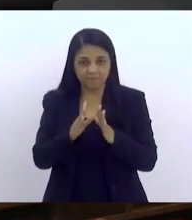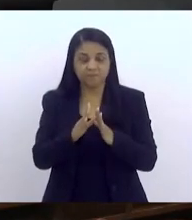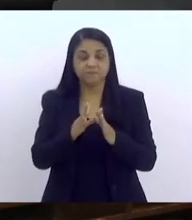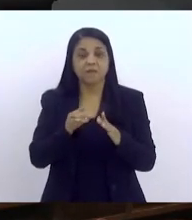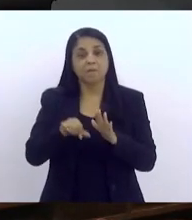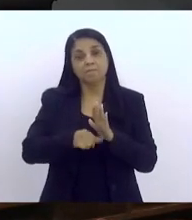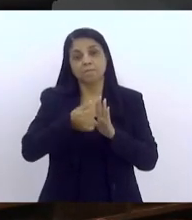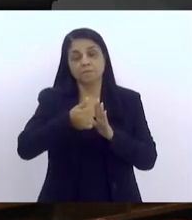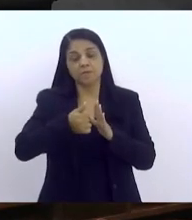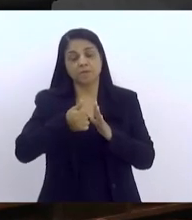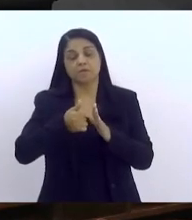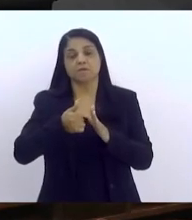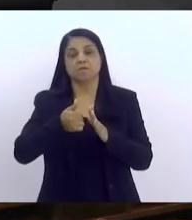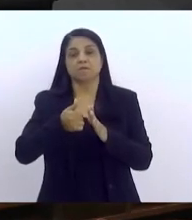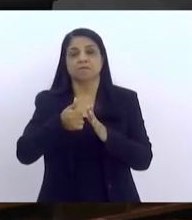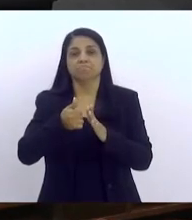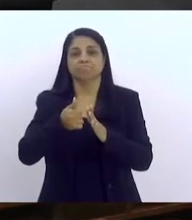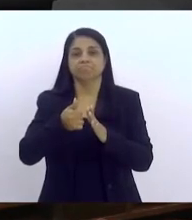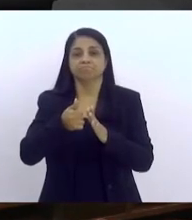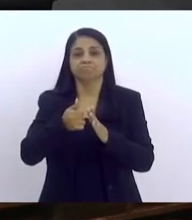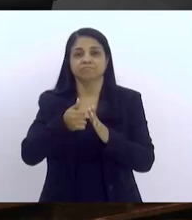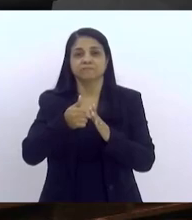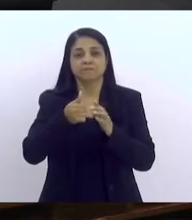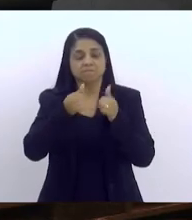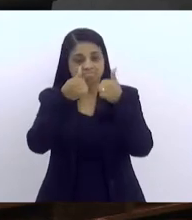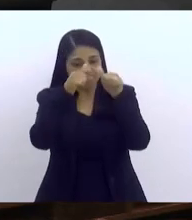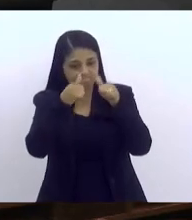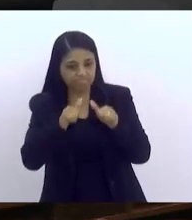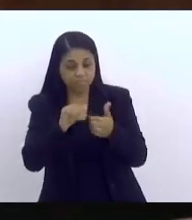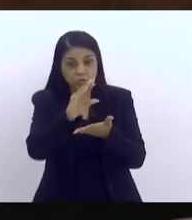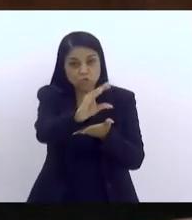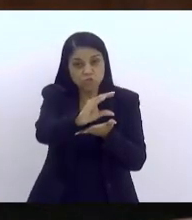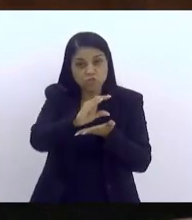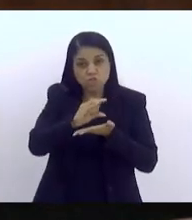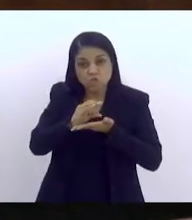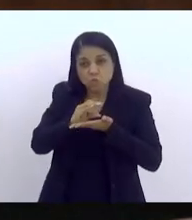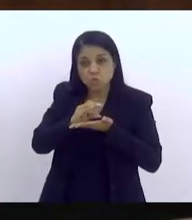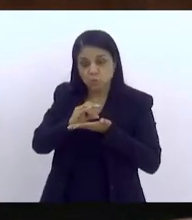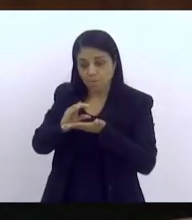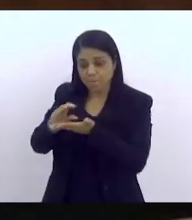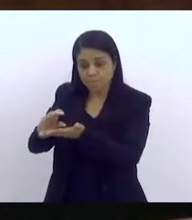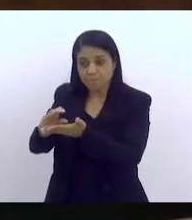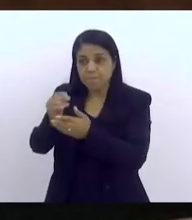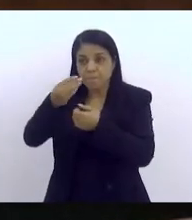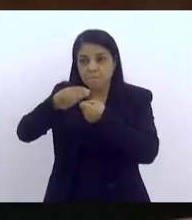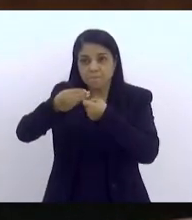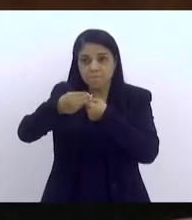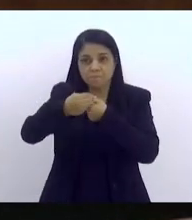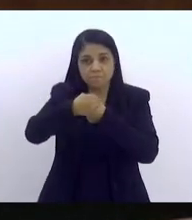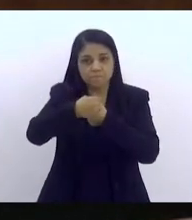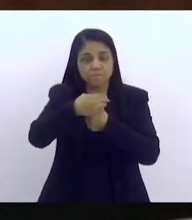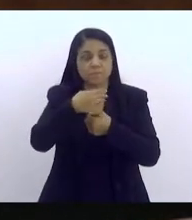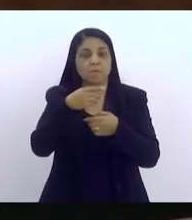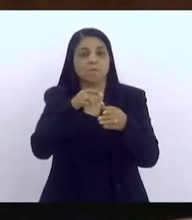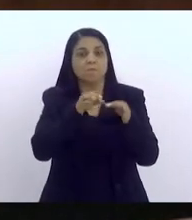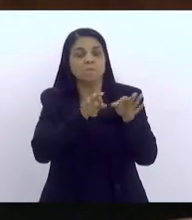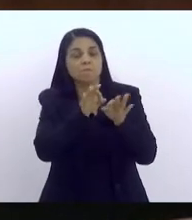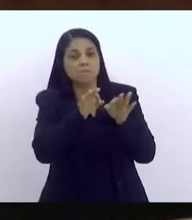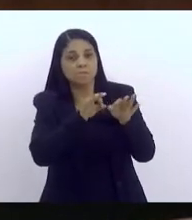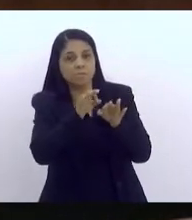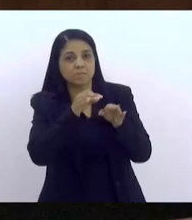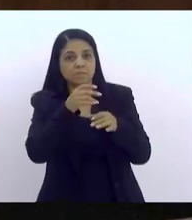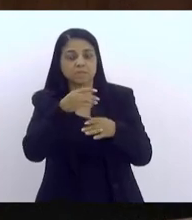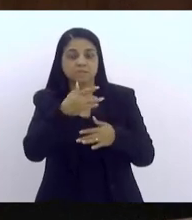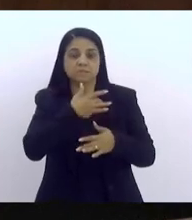A primeira, com relação à verificação dos recursos que são destinados para os municípios do Programa Saúde na Escola. Esses